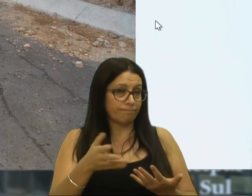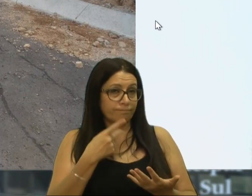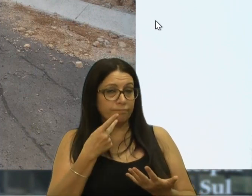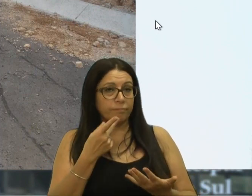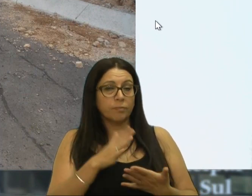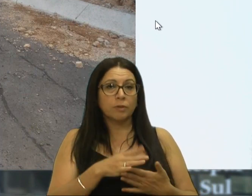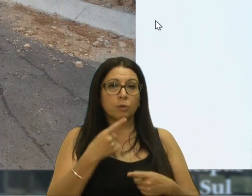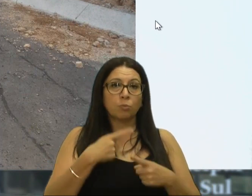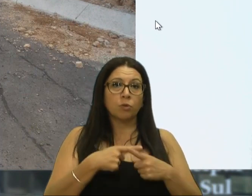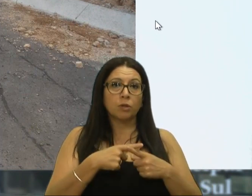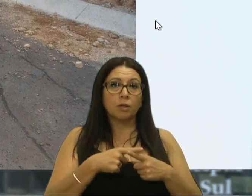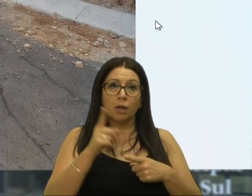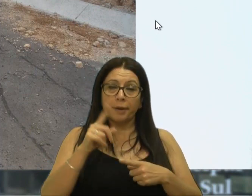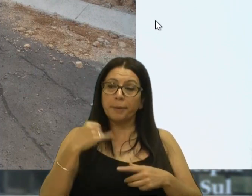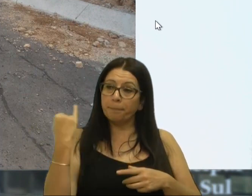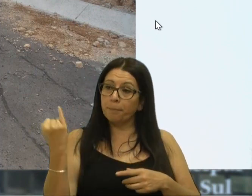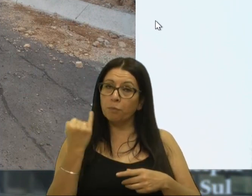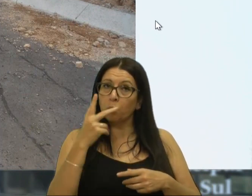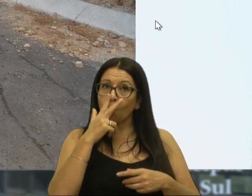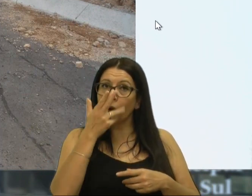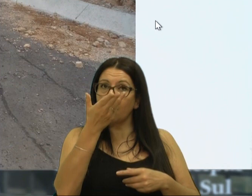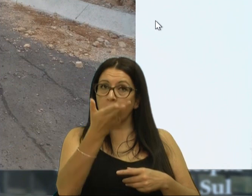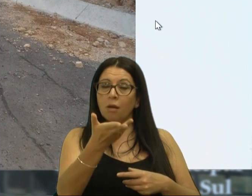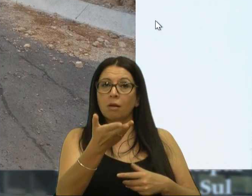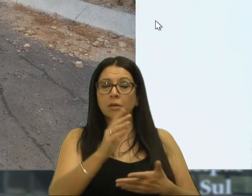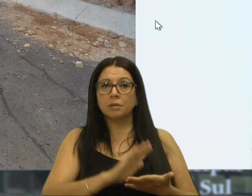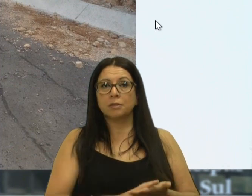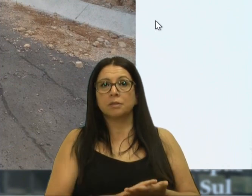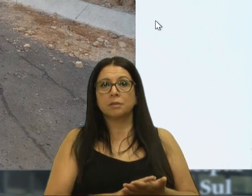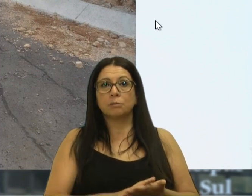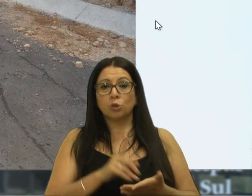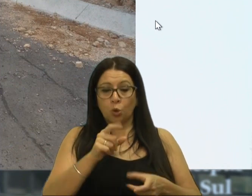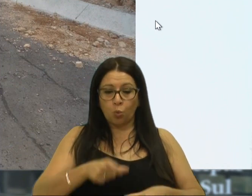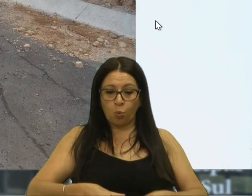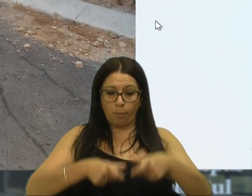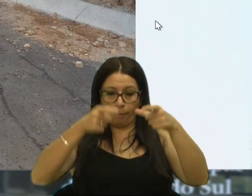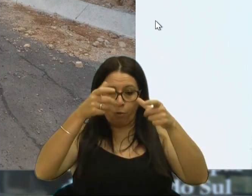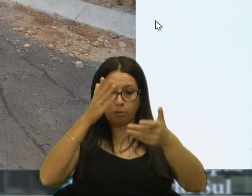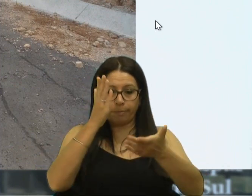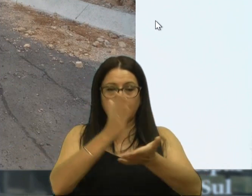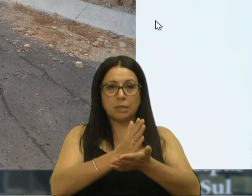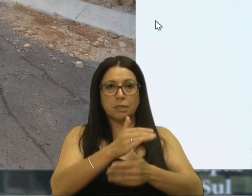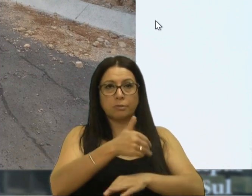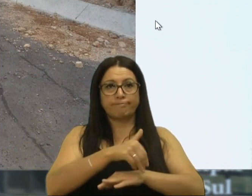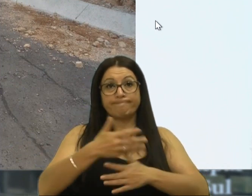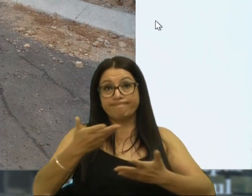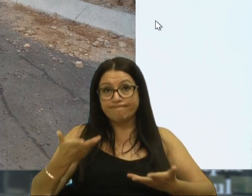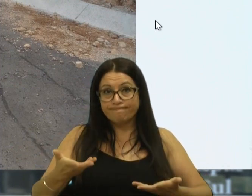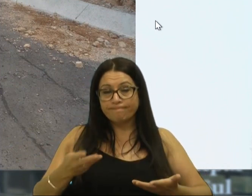porque é uma obra tão importante como essa, e por falta, e por causa de um posto no meio da rua, a